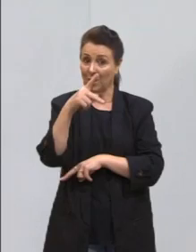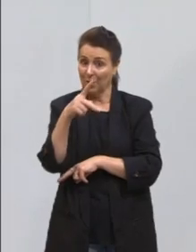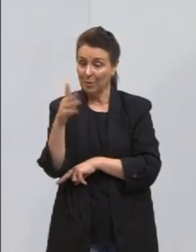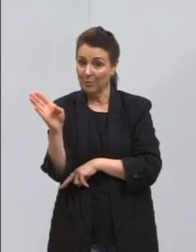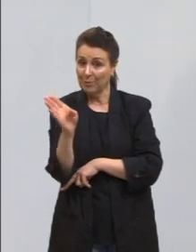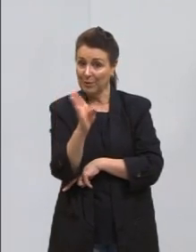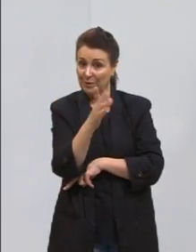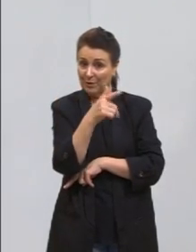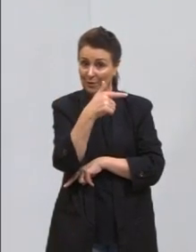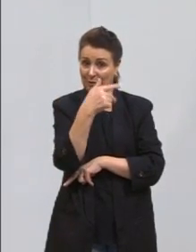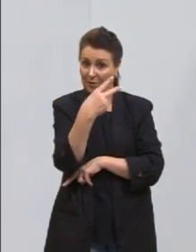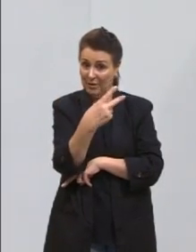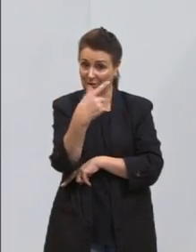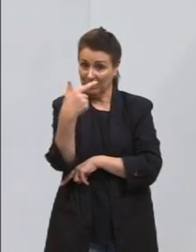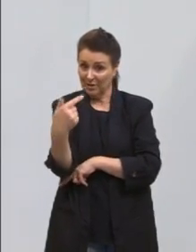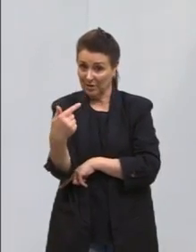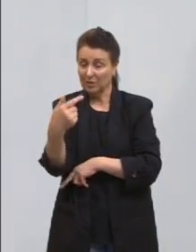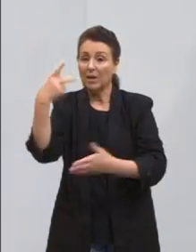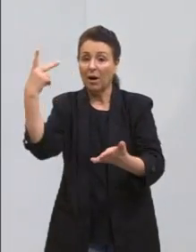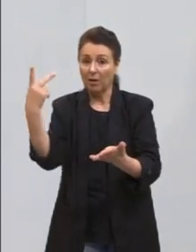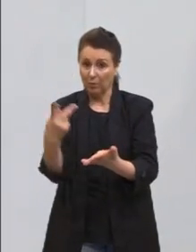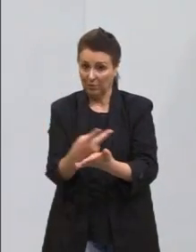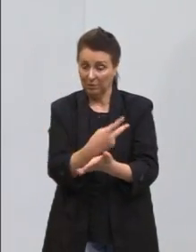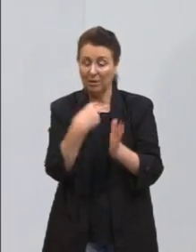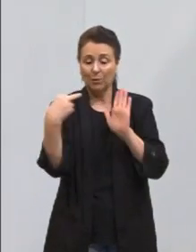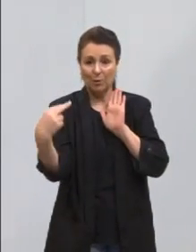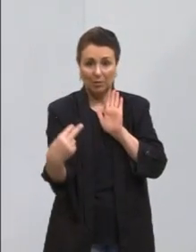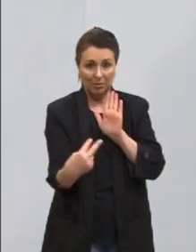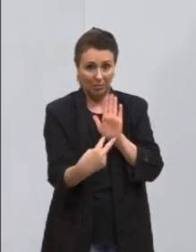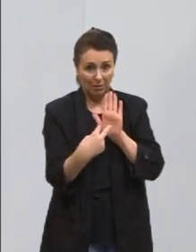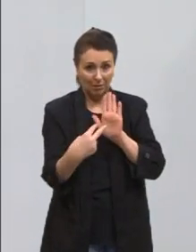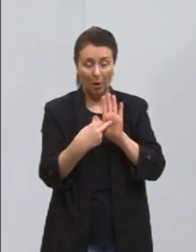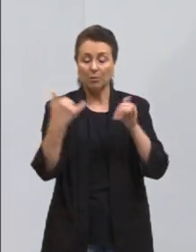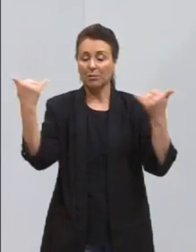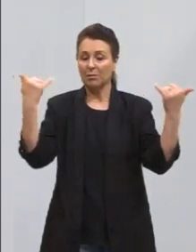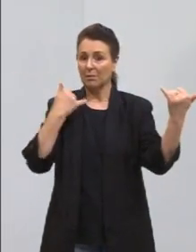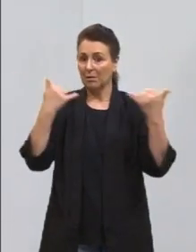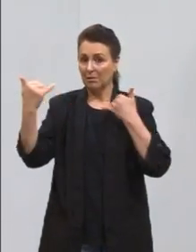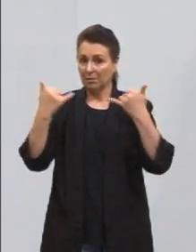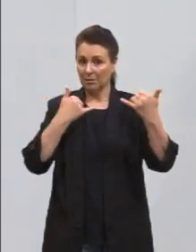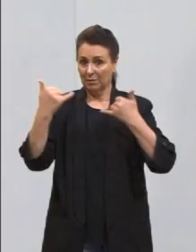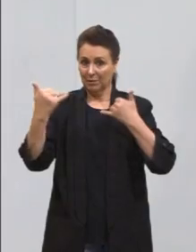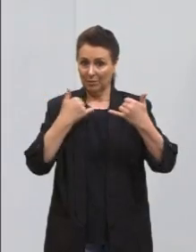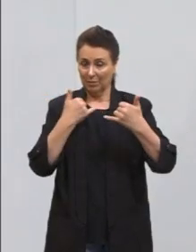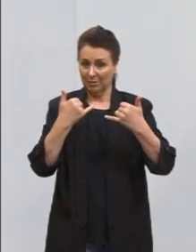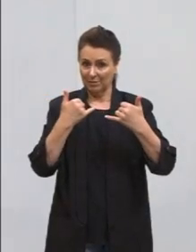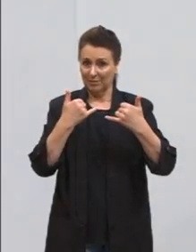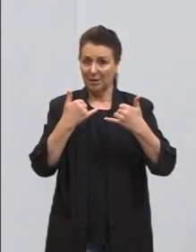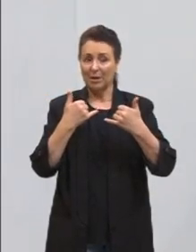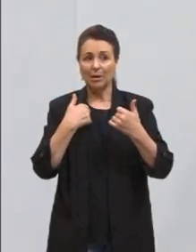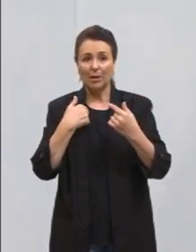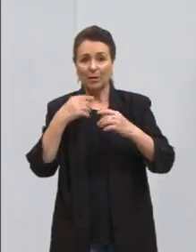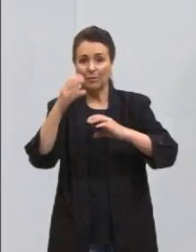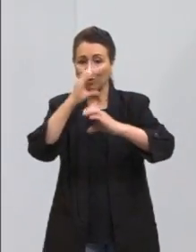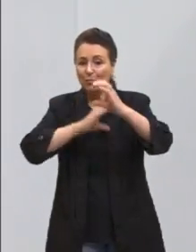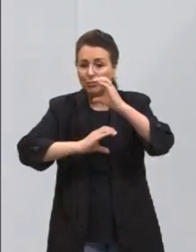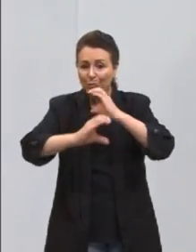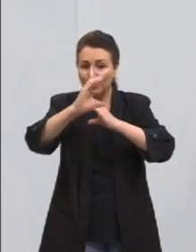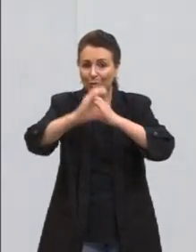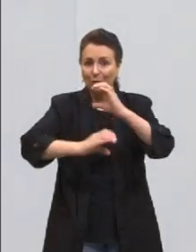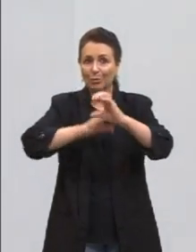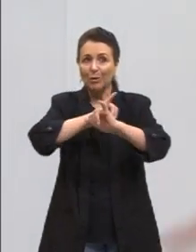está acontecendo, fique prestando atenção nas informações que irão circular para essa COP27.